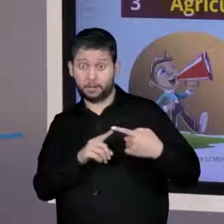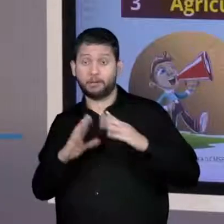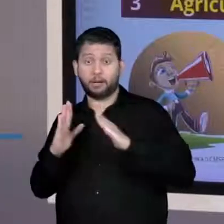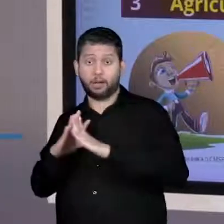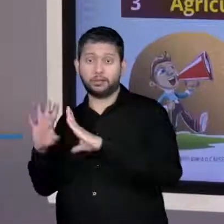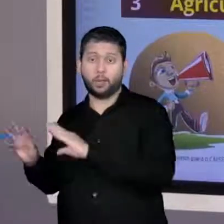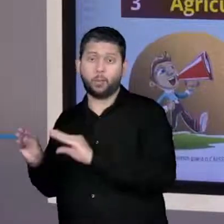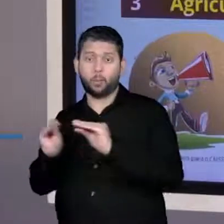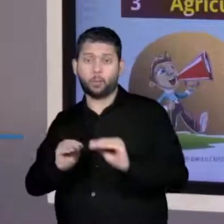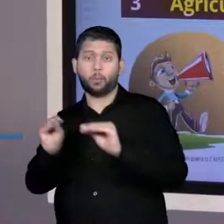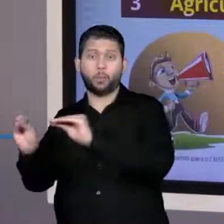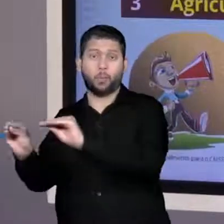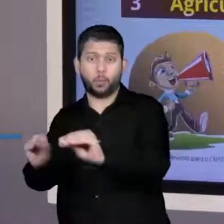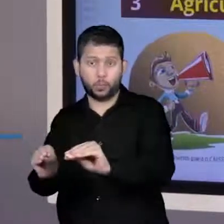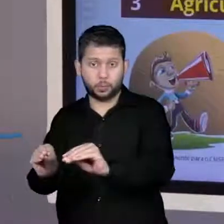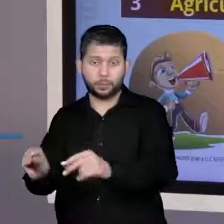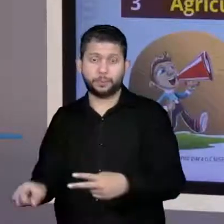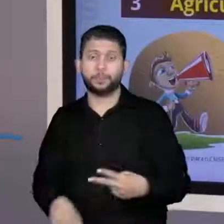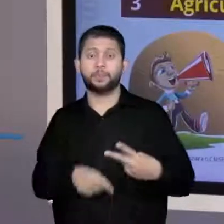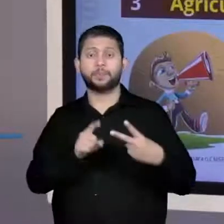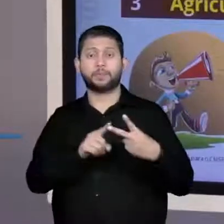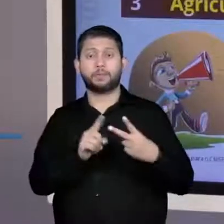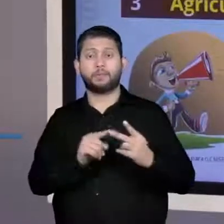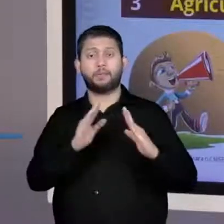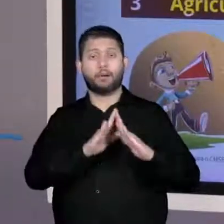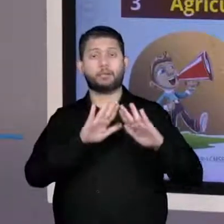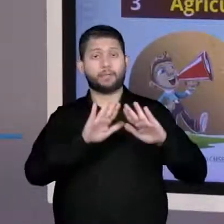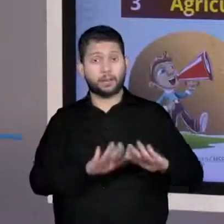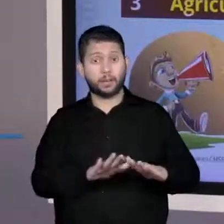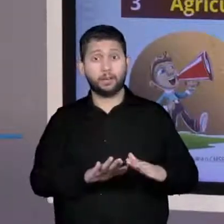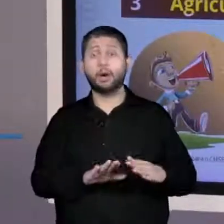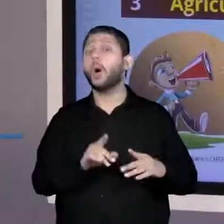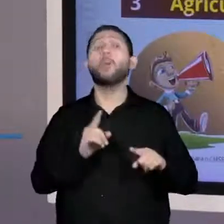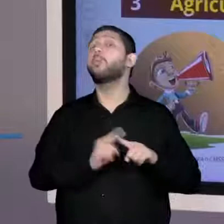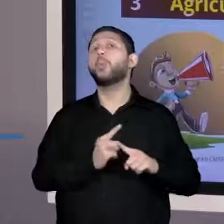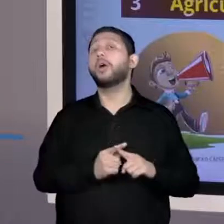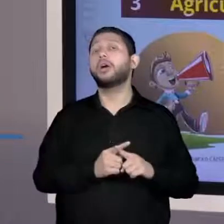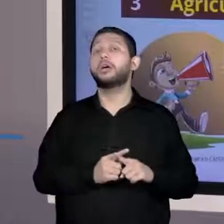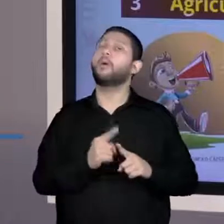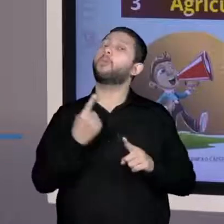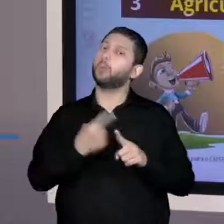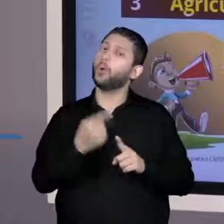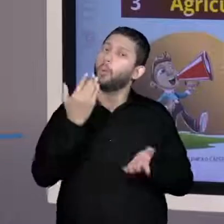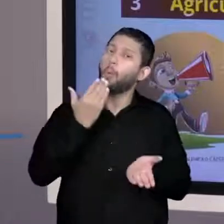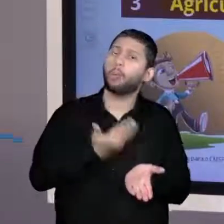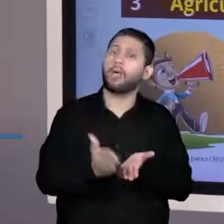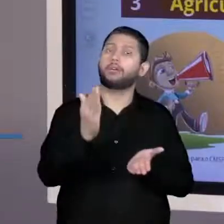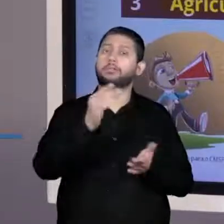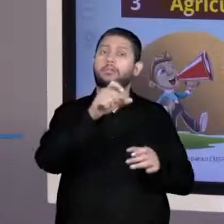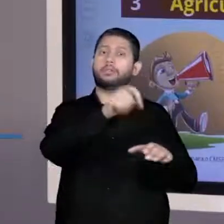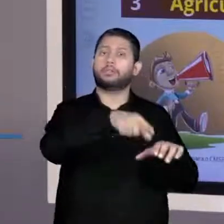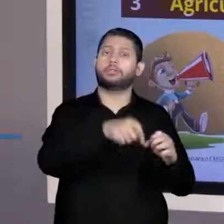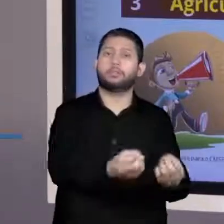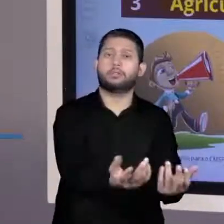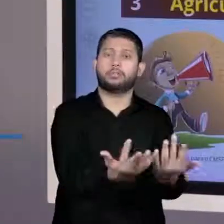a partir da agricultura e da domestificação. Então, ele fixou moradia. Mas e o rio?